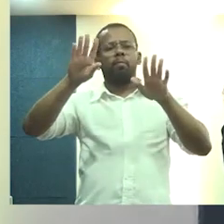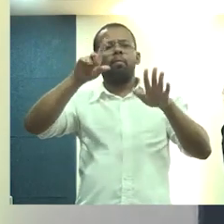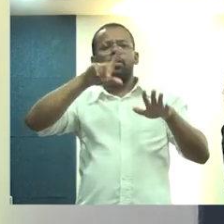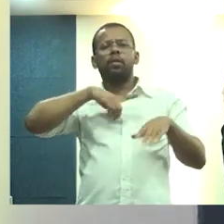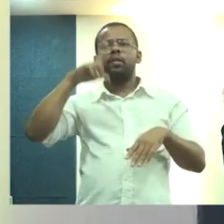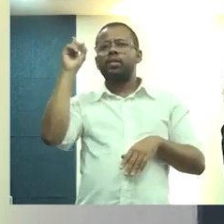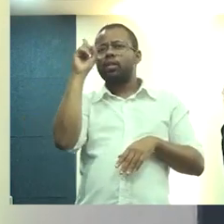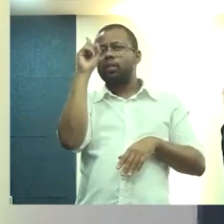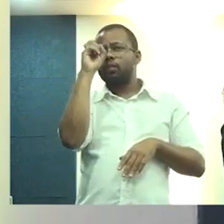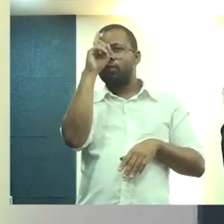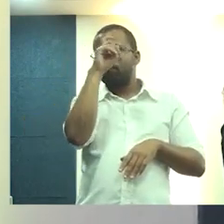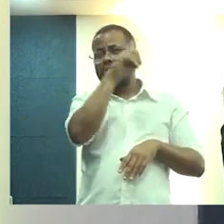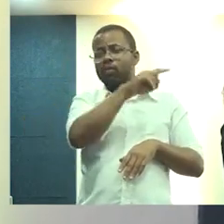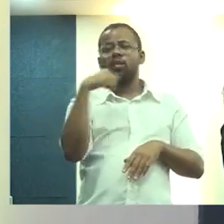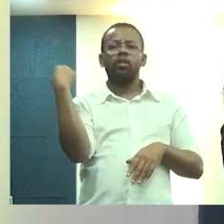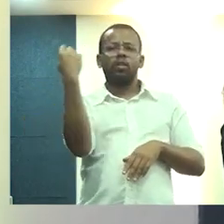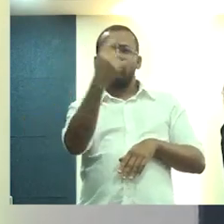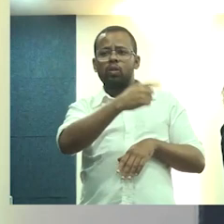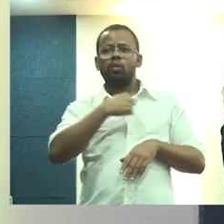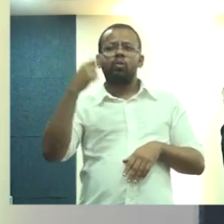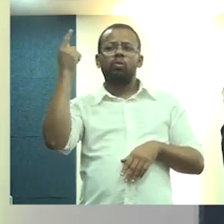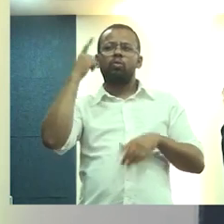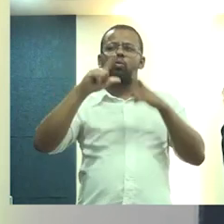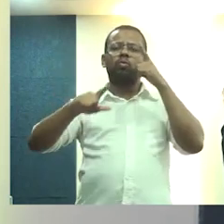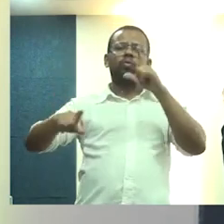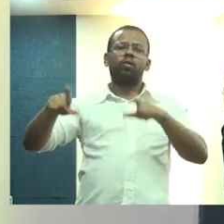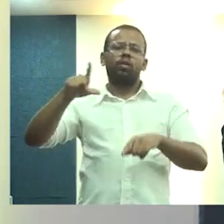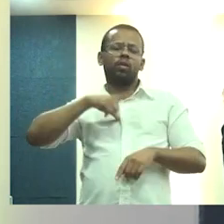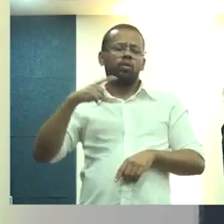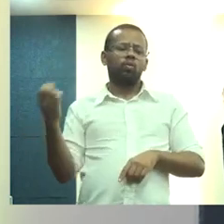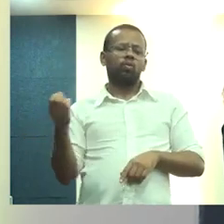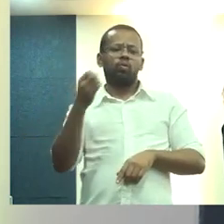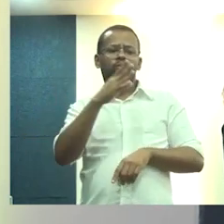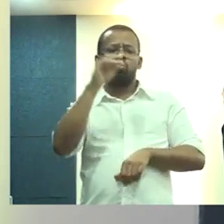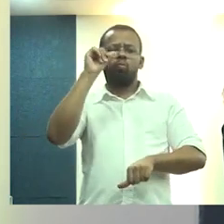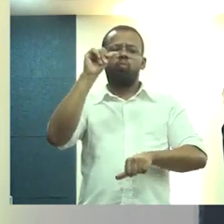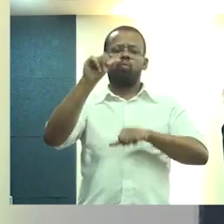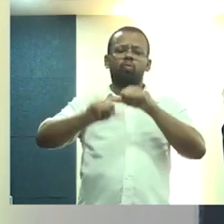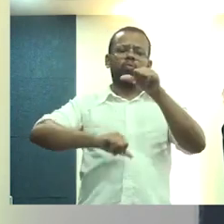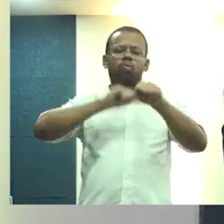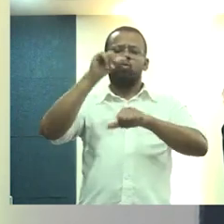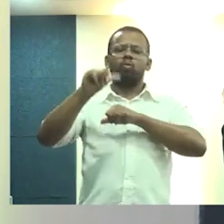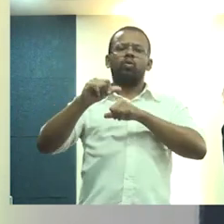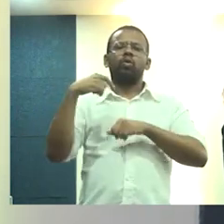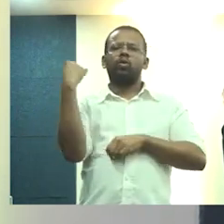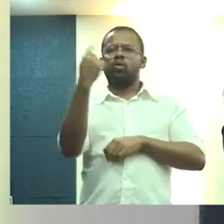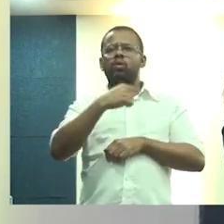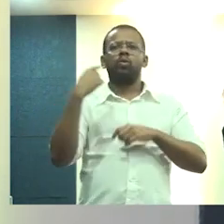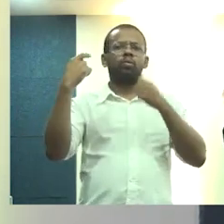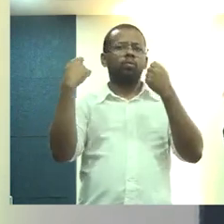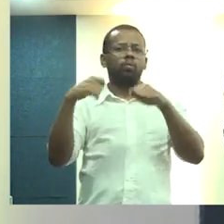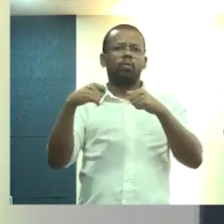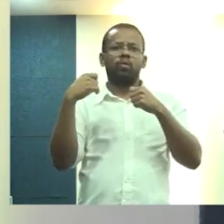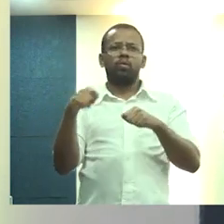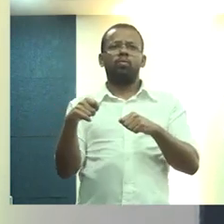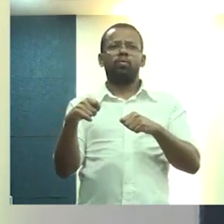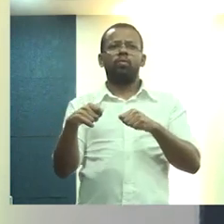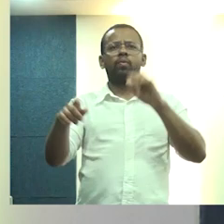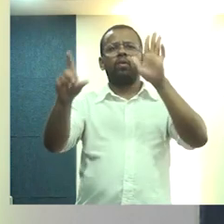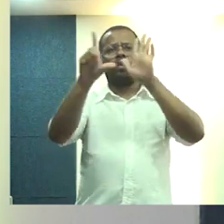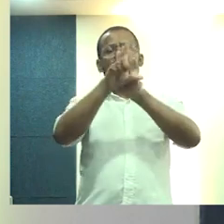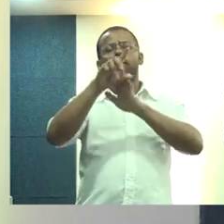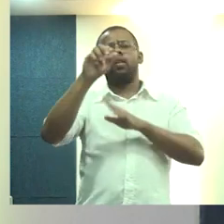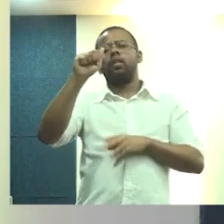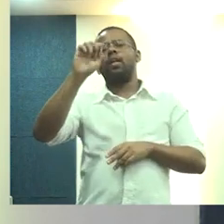dificuldade que a gente enfrenta que vai sair o novo, que vão sair as mudanças que a gente precisa. Então, que a lei de